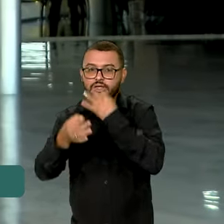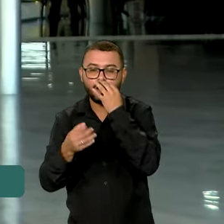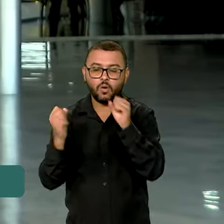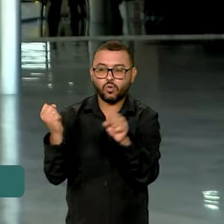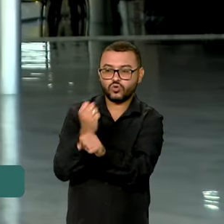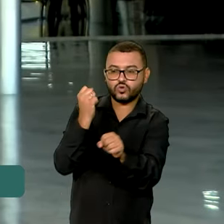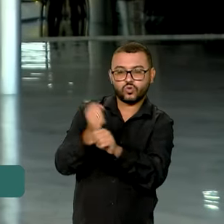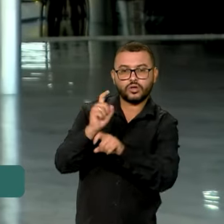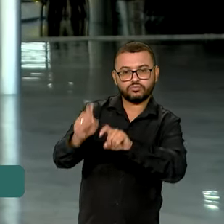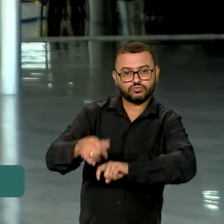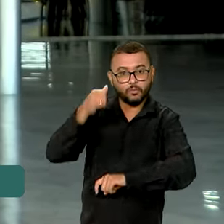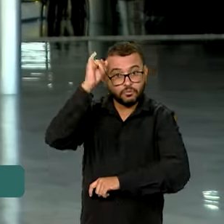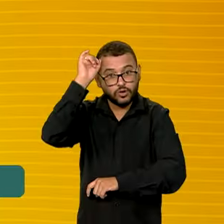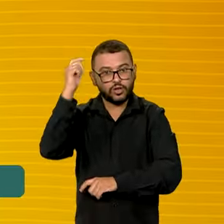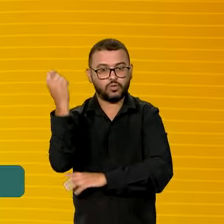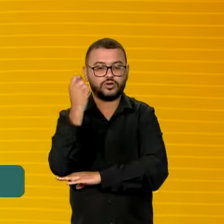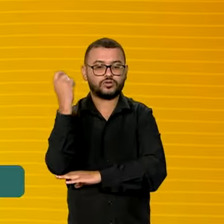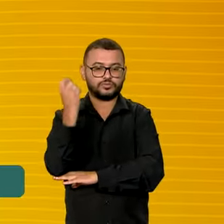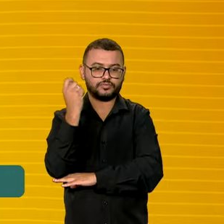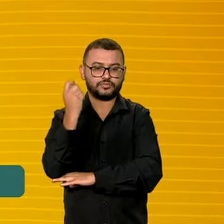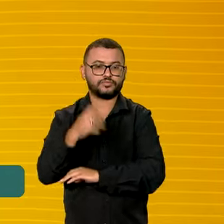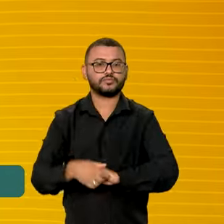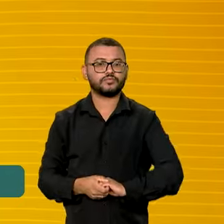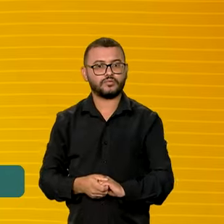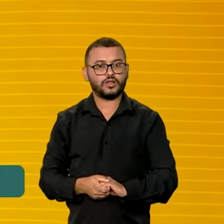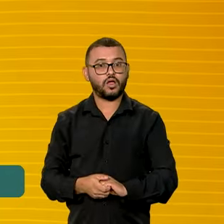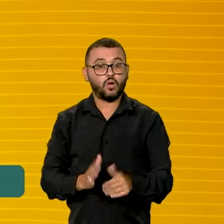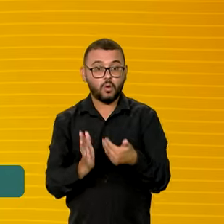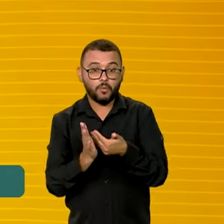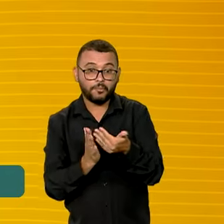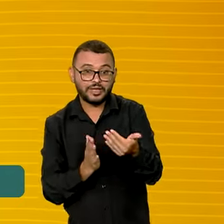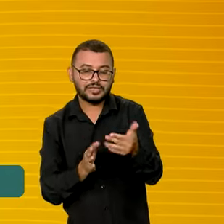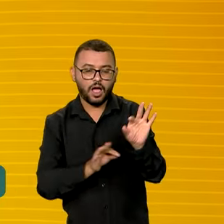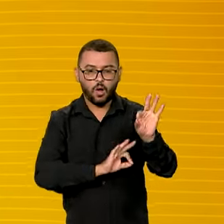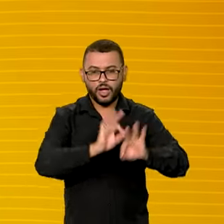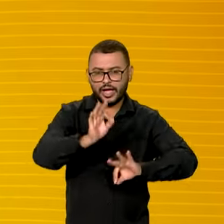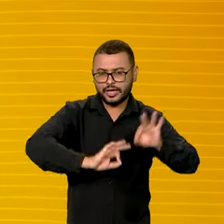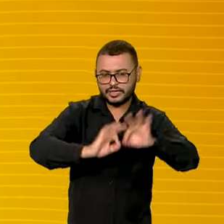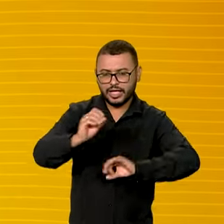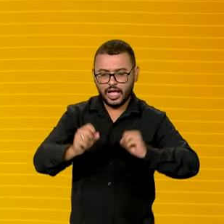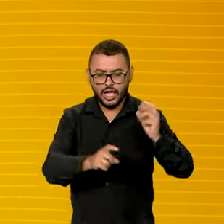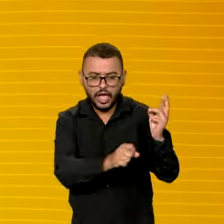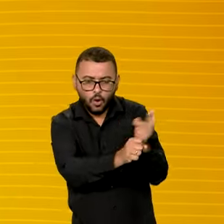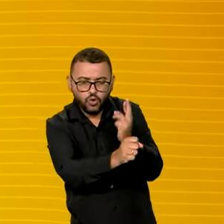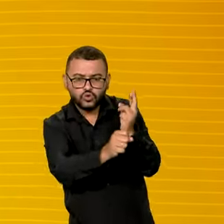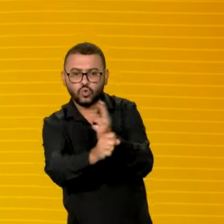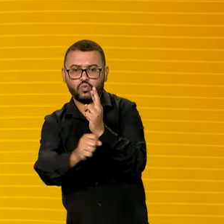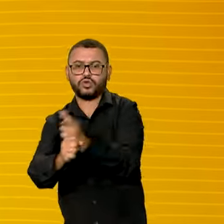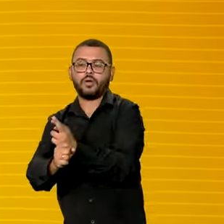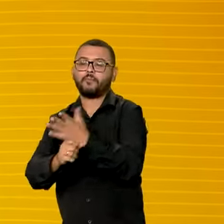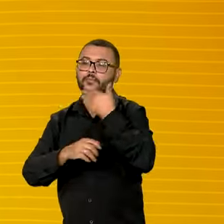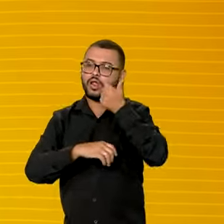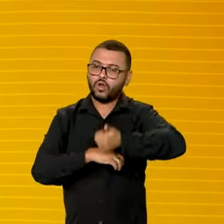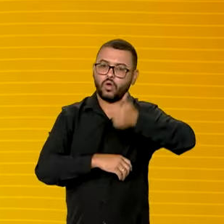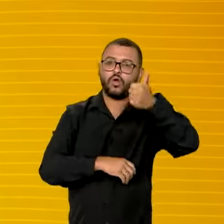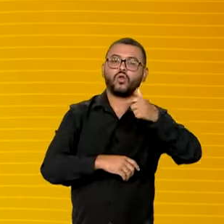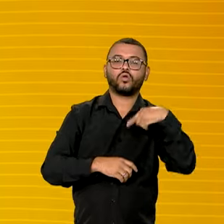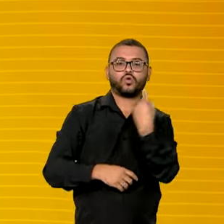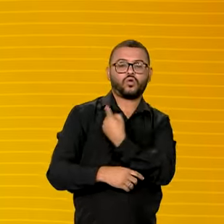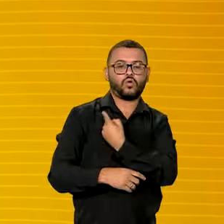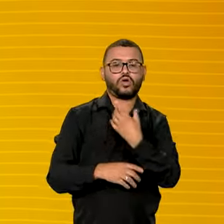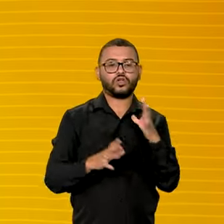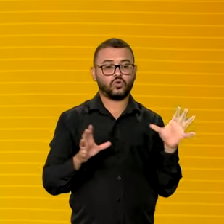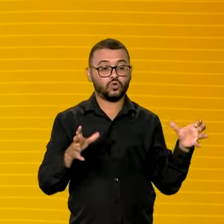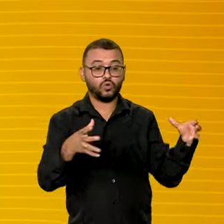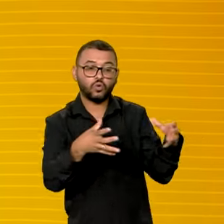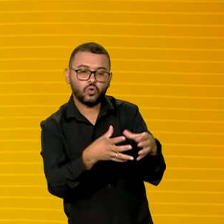agro do Rio Grande do Sul. Agora já começa o processo de reconstrução e para isso nada melhor que estar com o gabinete